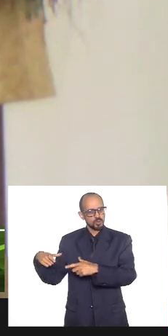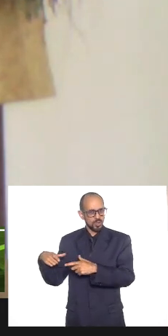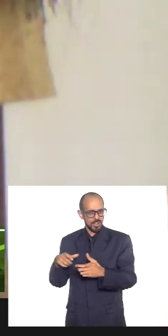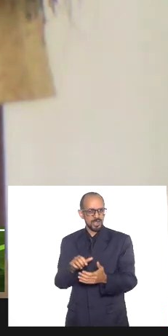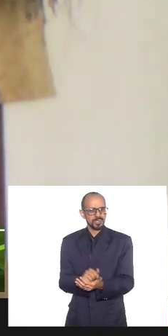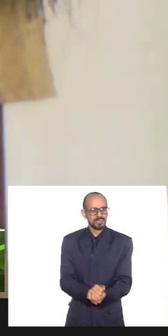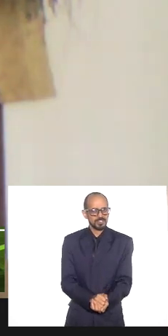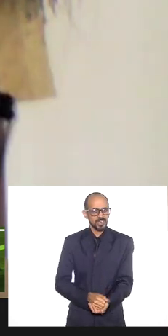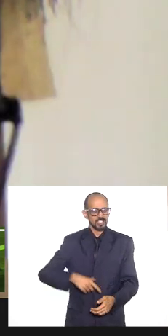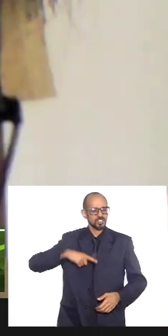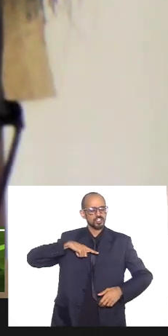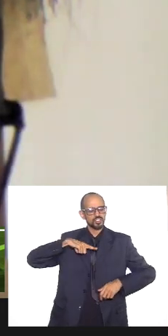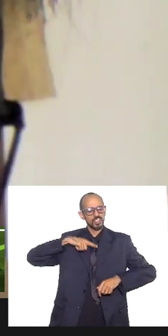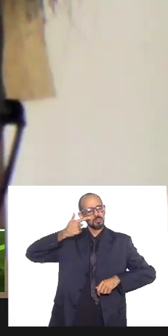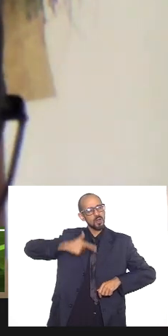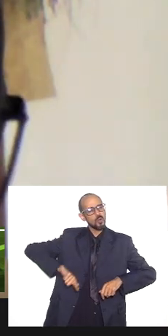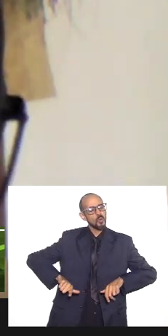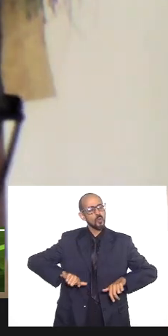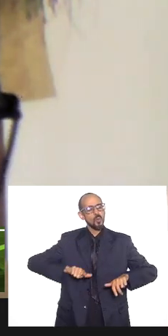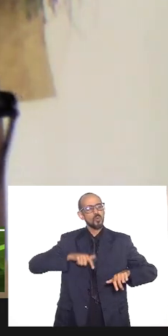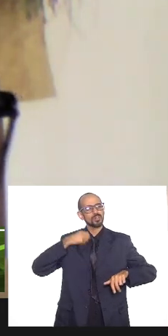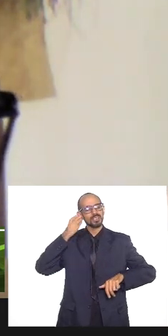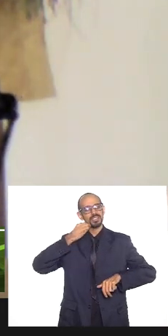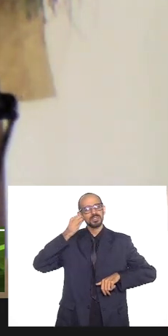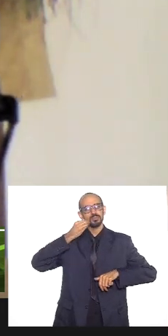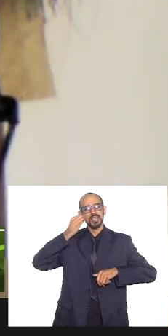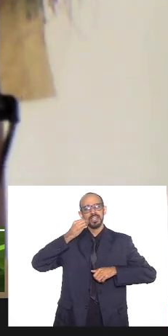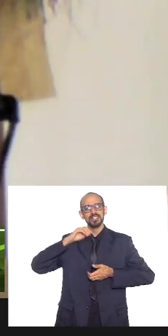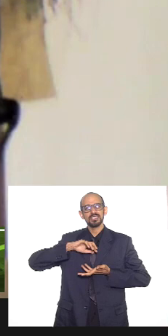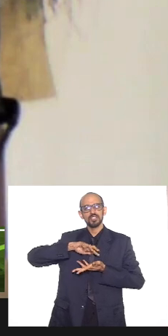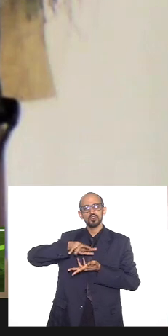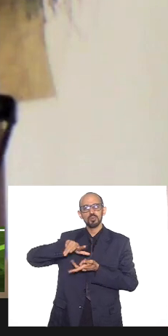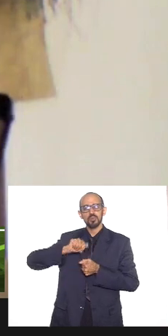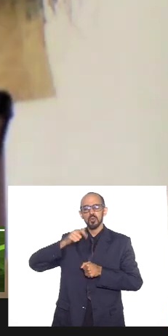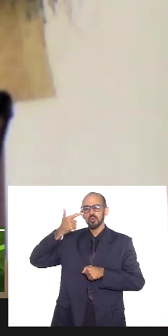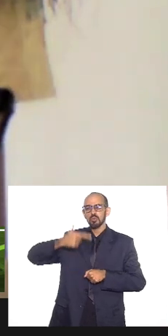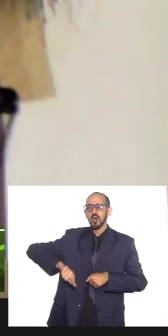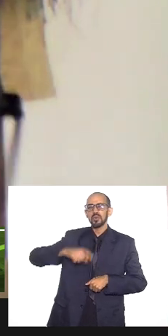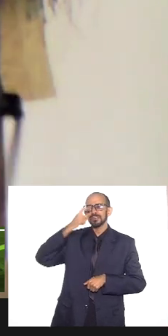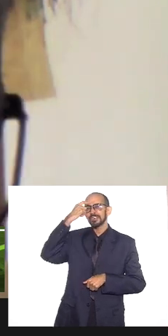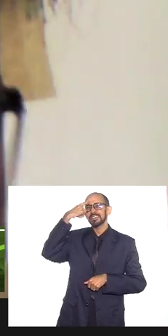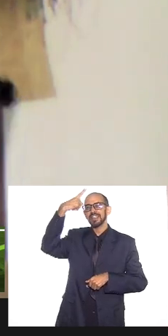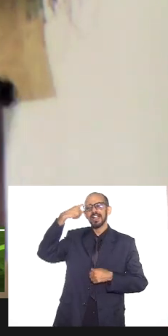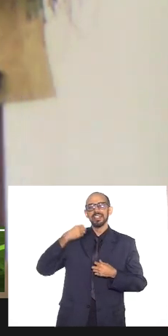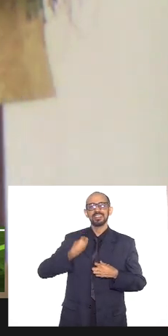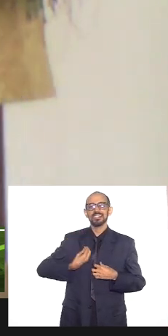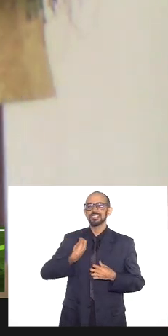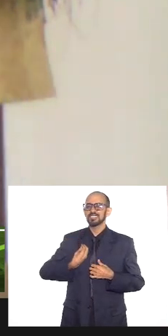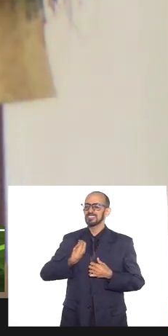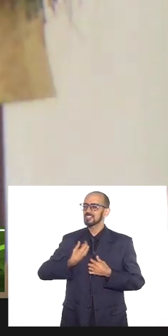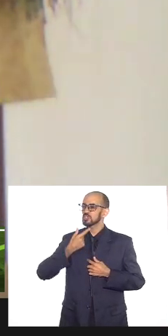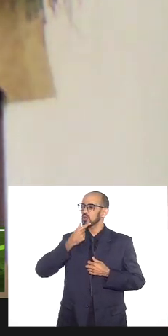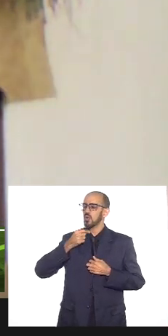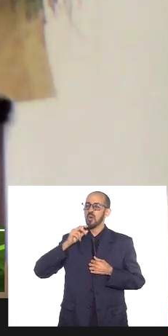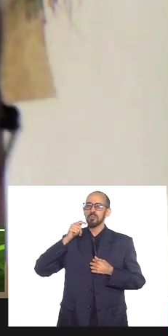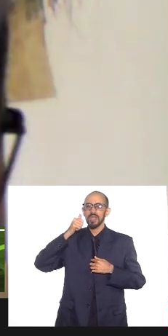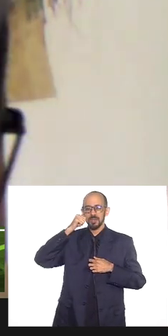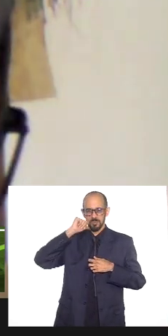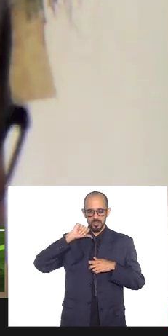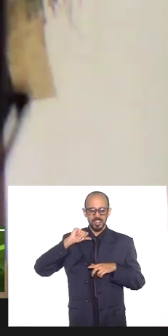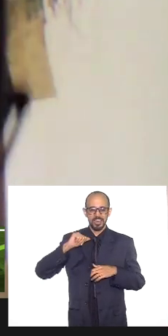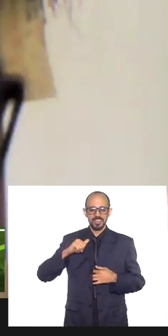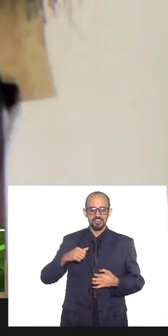reside uma outra visão de mundo uma outra concepção da existência de homem de mulher de setenta